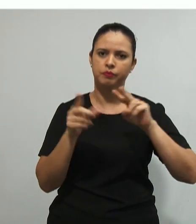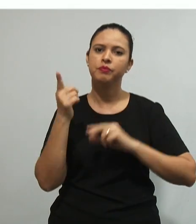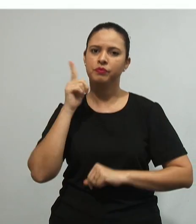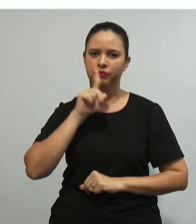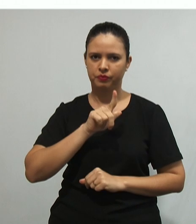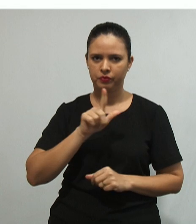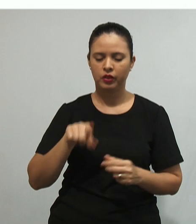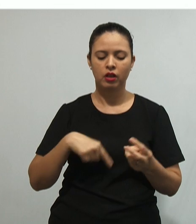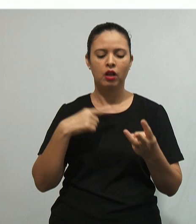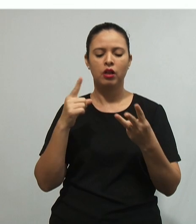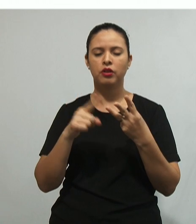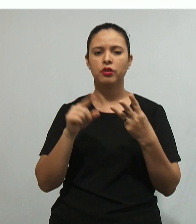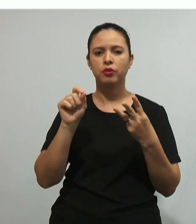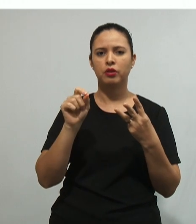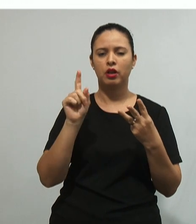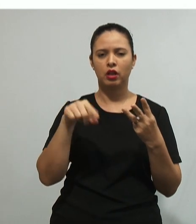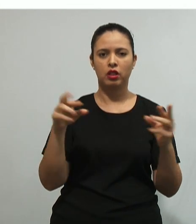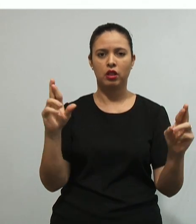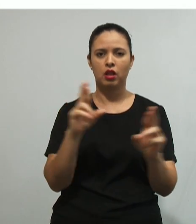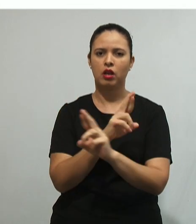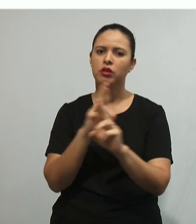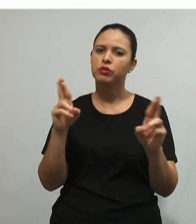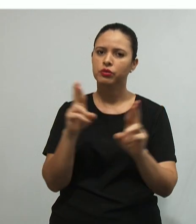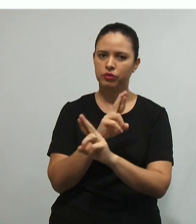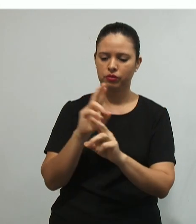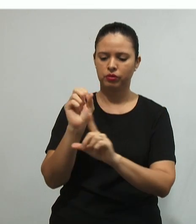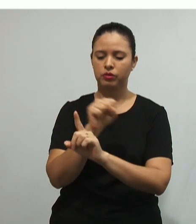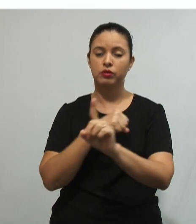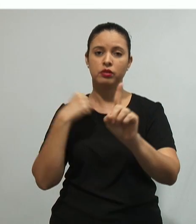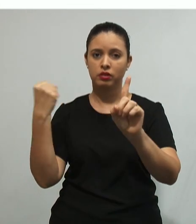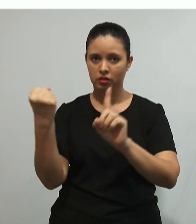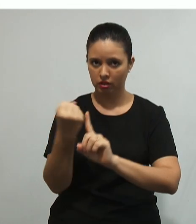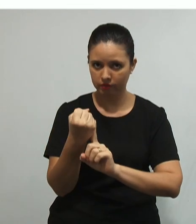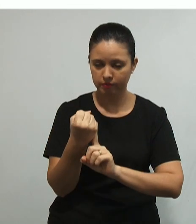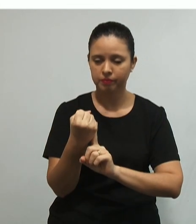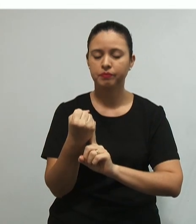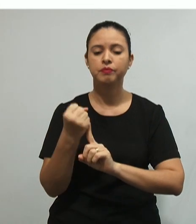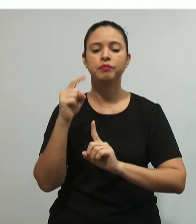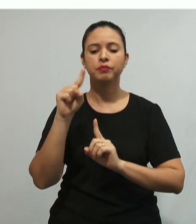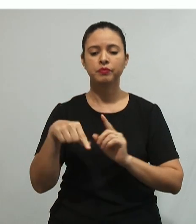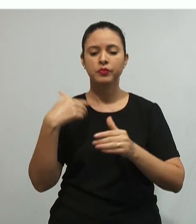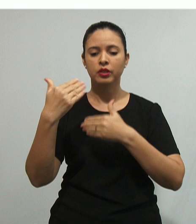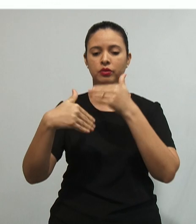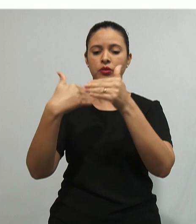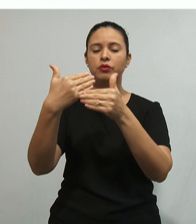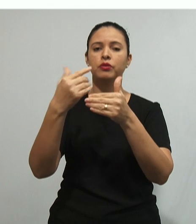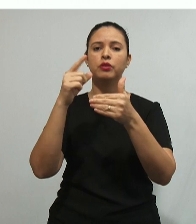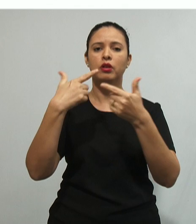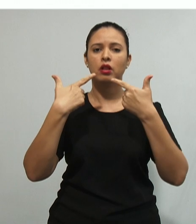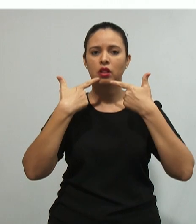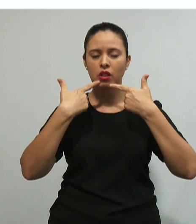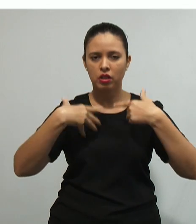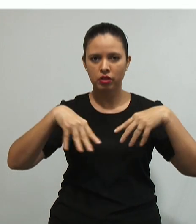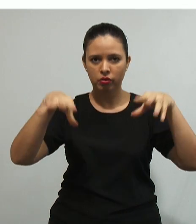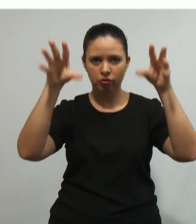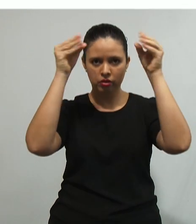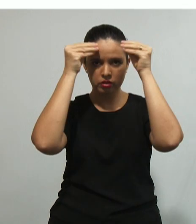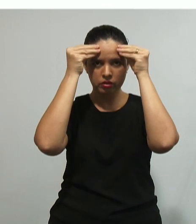é o fator de interações sociais. Que fator é este? É um fator que se desenvolve por meio da linguagem e da